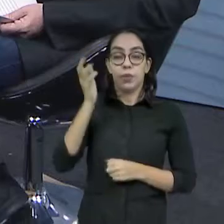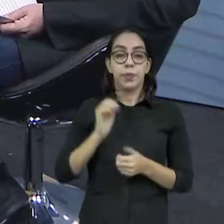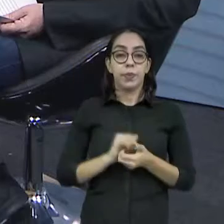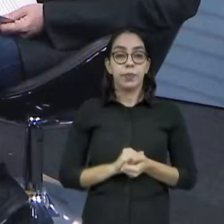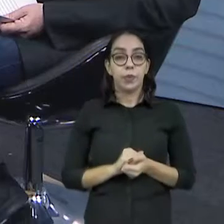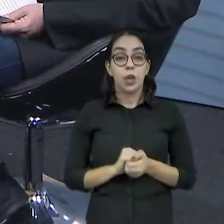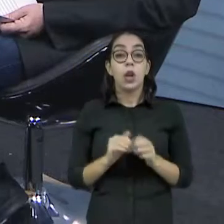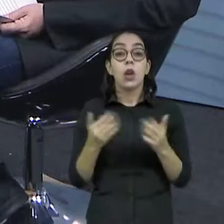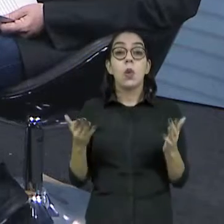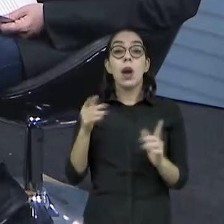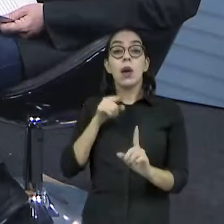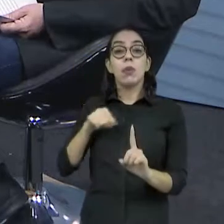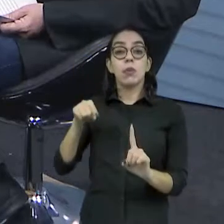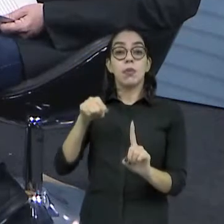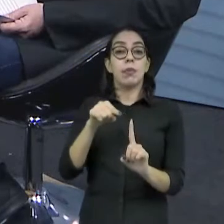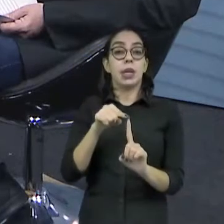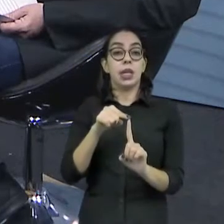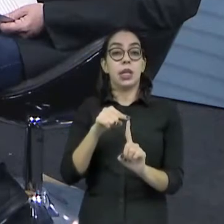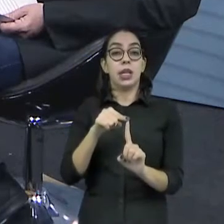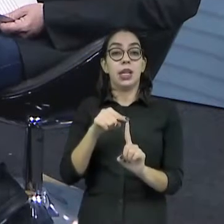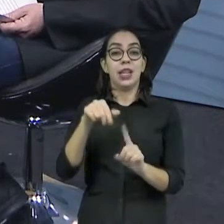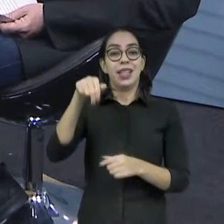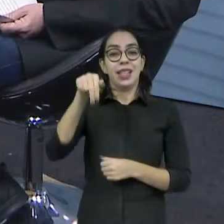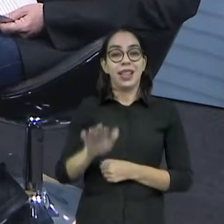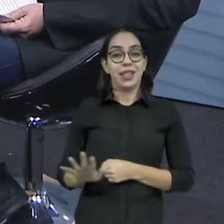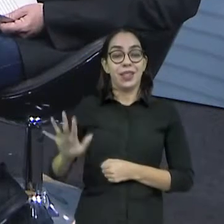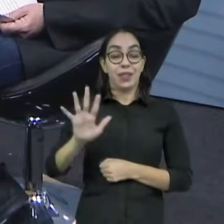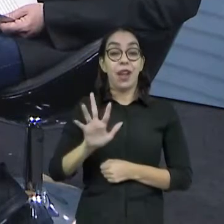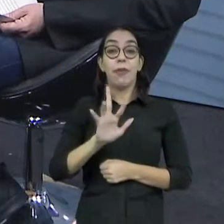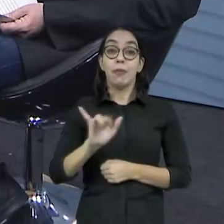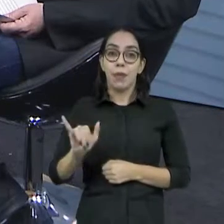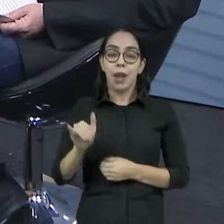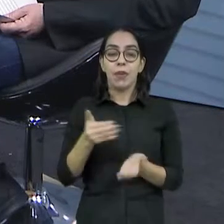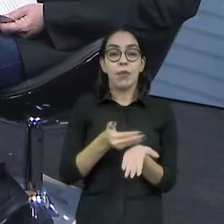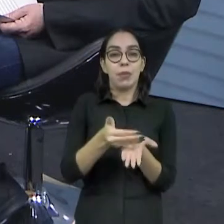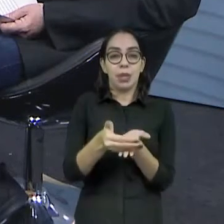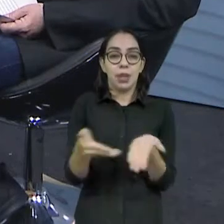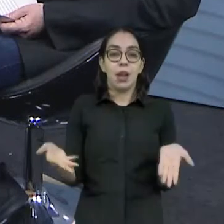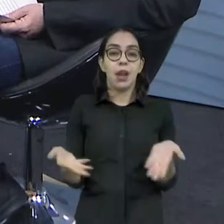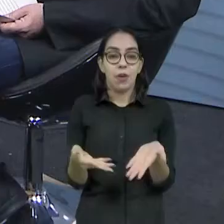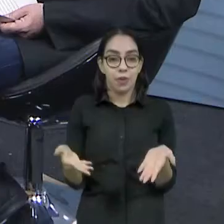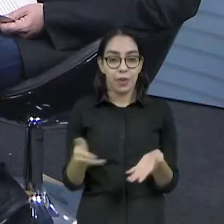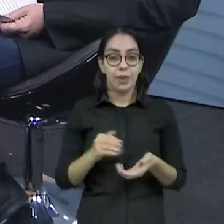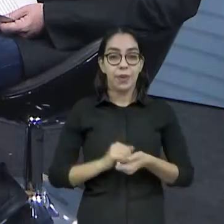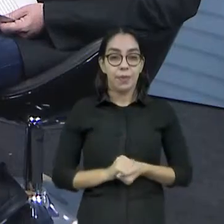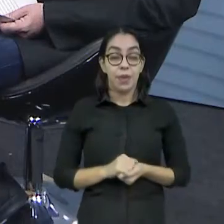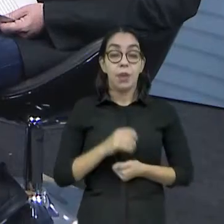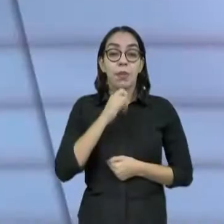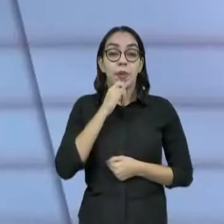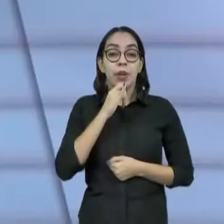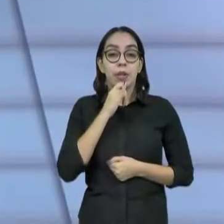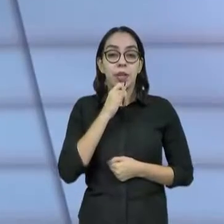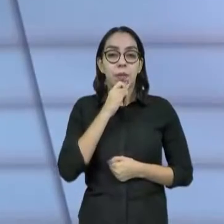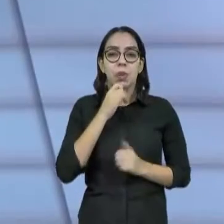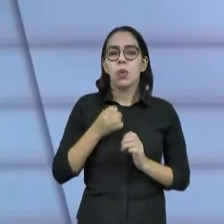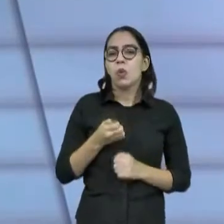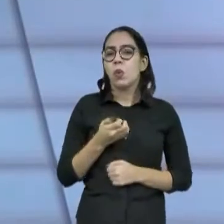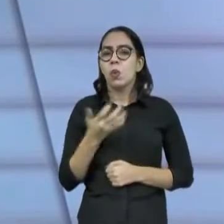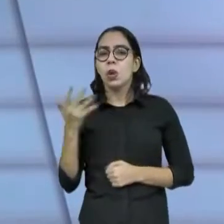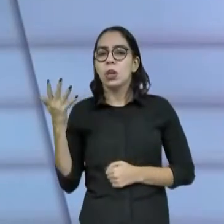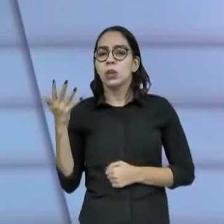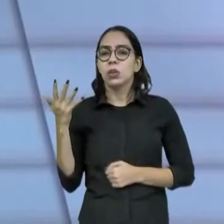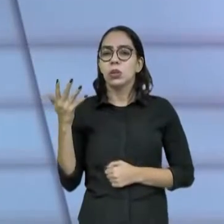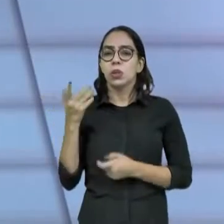metas nacionais? A gente vai se debruçar sobre isso agora, mas existem metas, por exemplo, de quantos negócios a gente quer